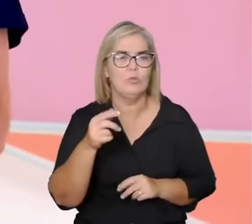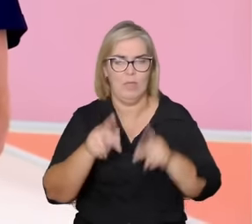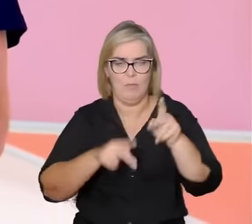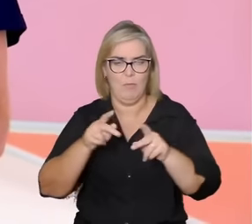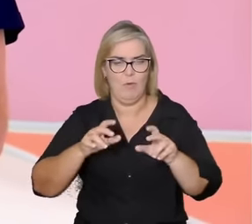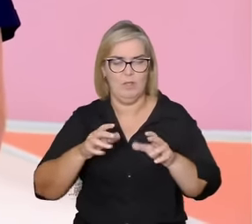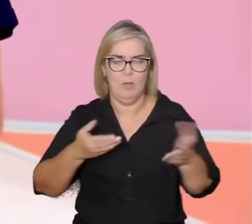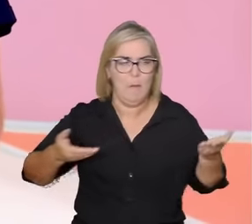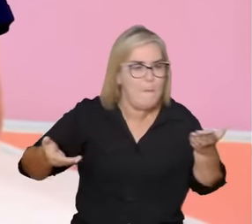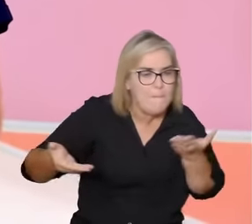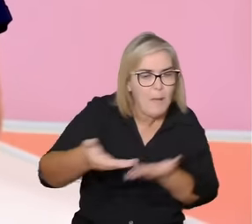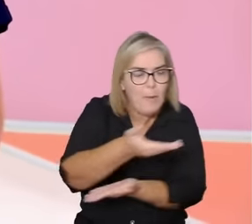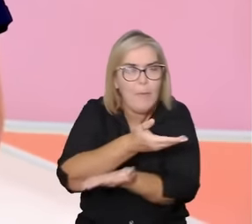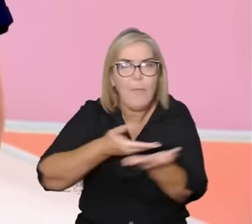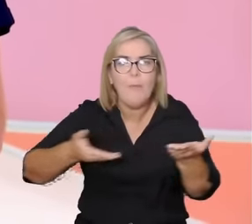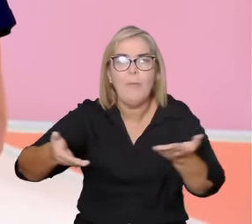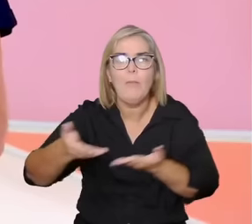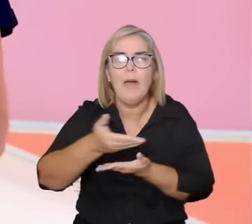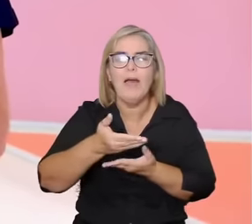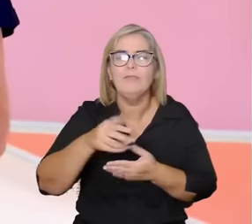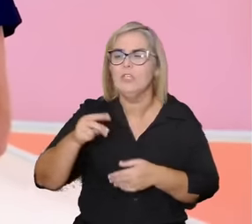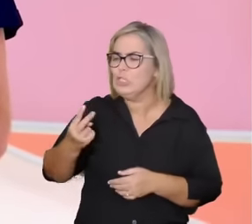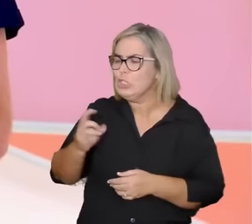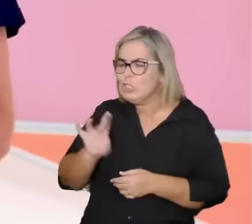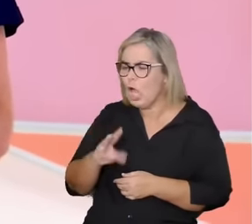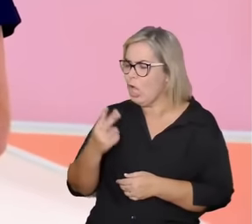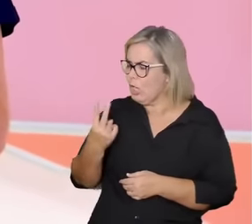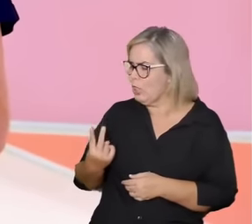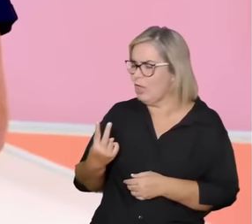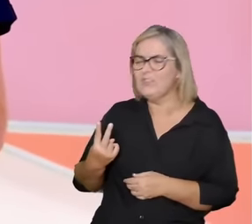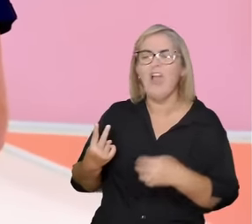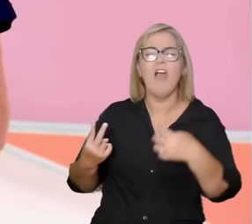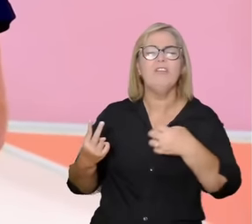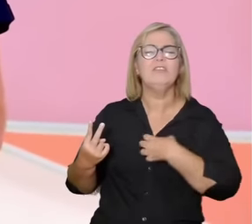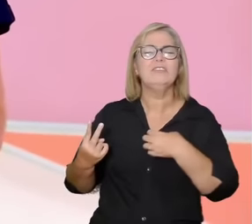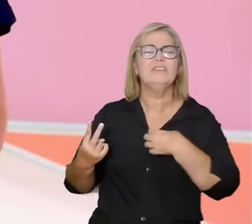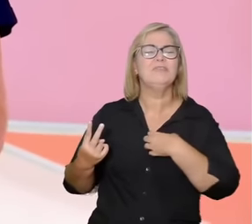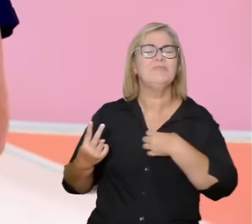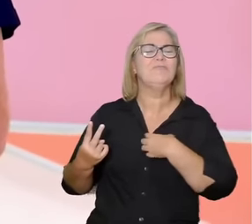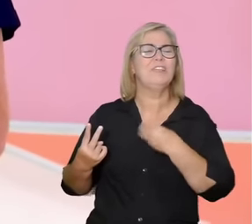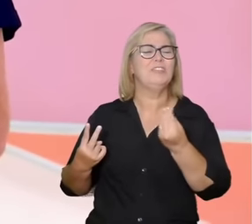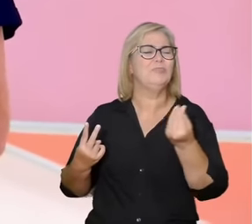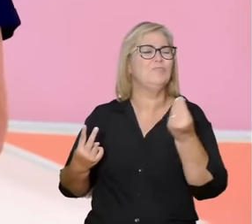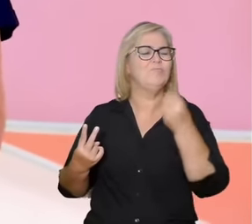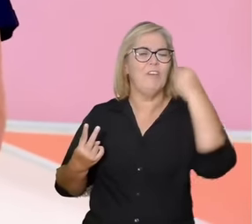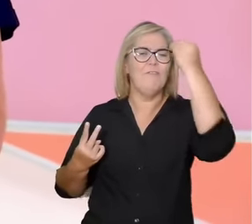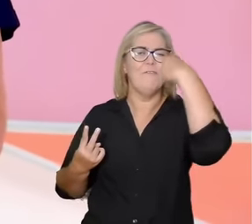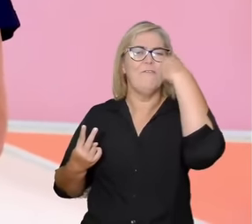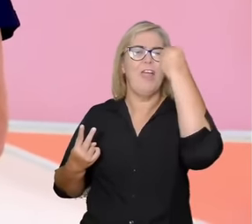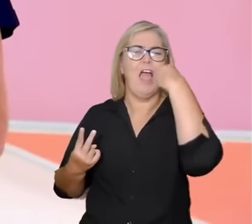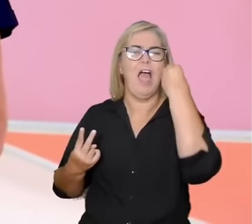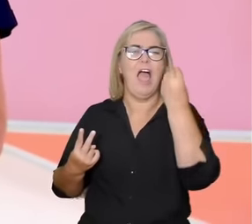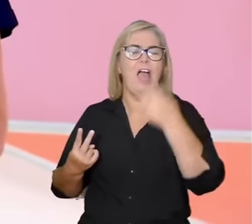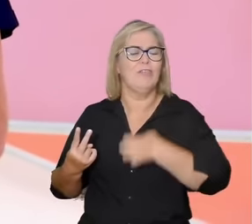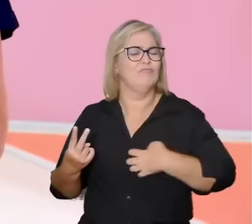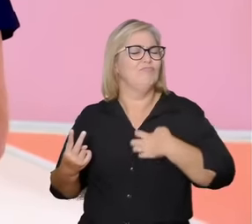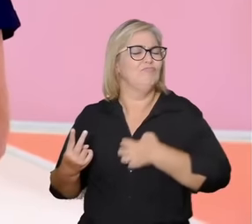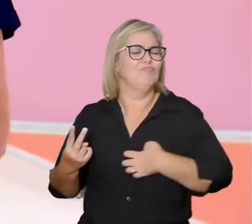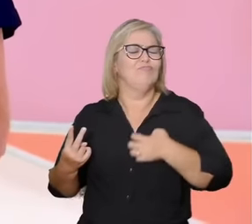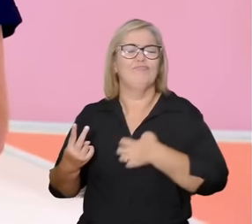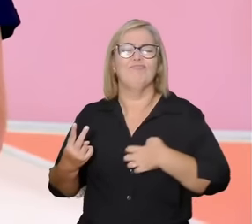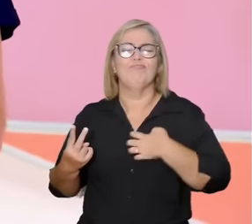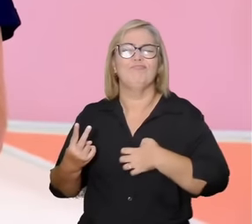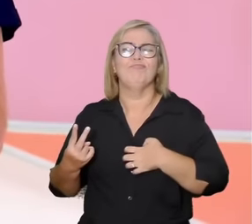indivíduos começam a se sentir fracassados afeta a psique tão dramaticamente que eles se sentem sem lugar